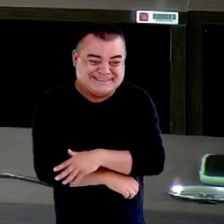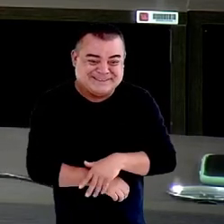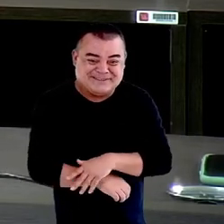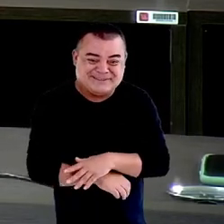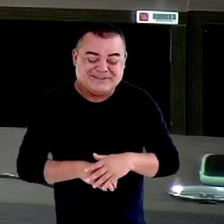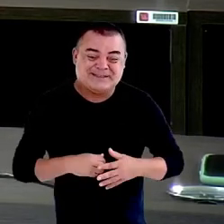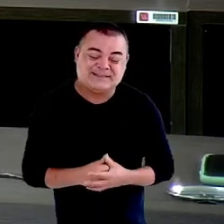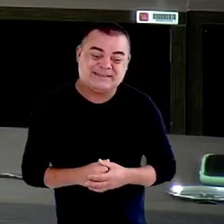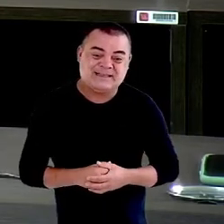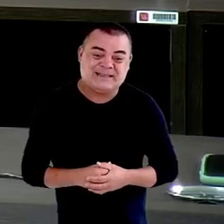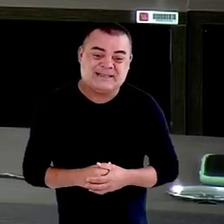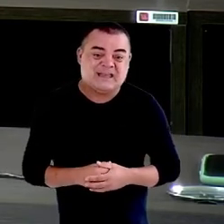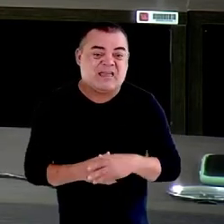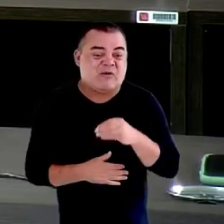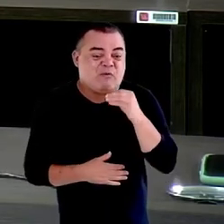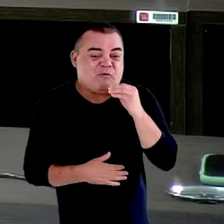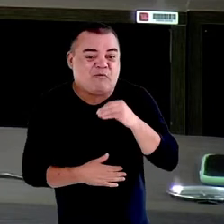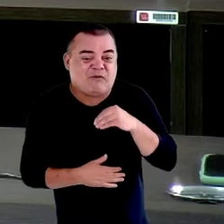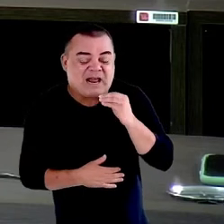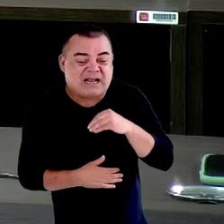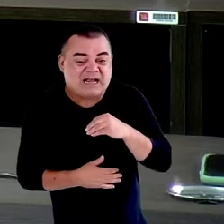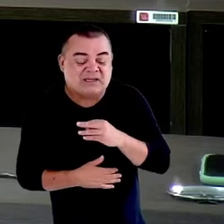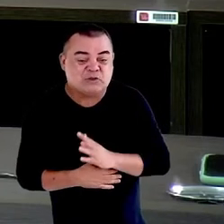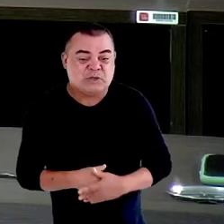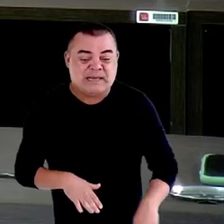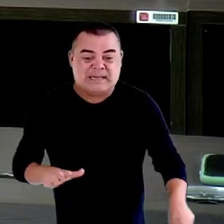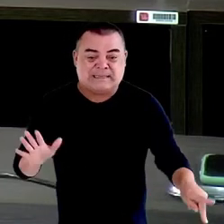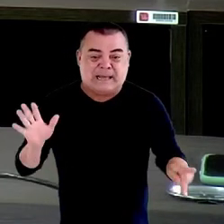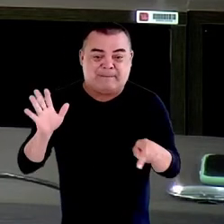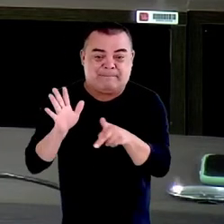é um fracasso da própria civilização,